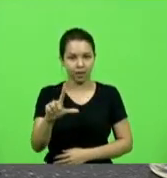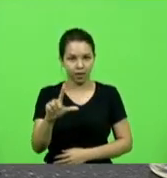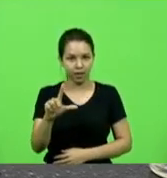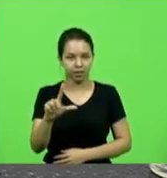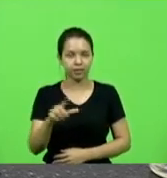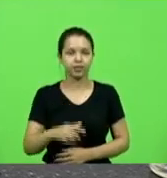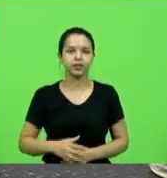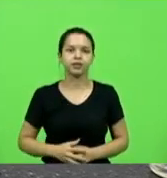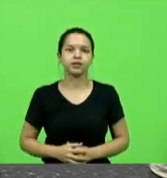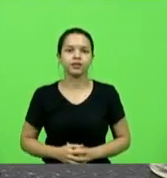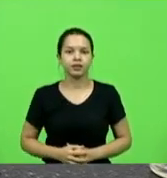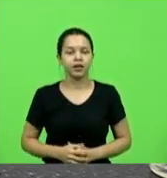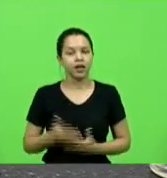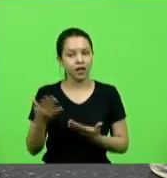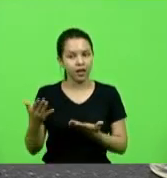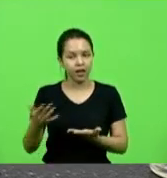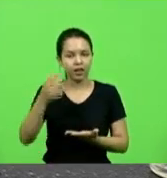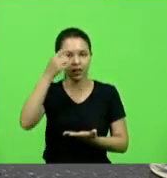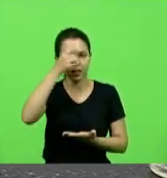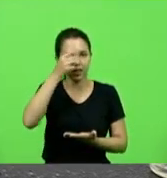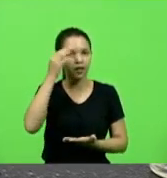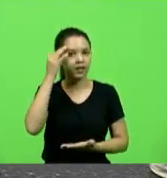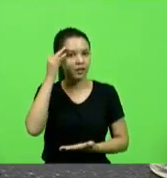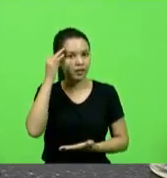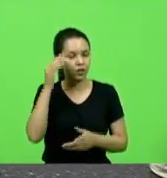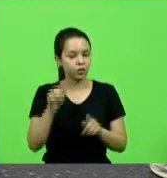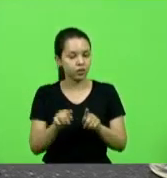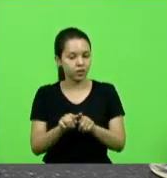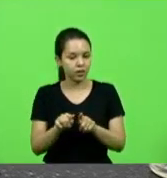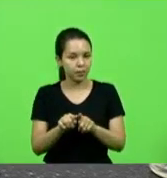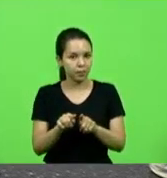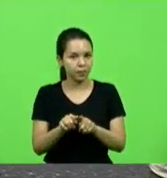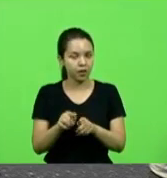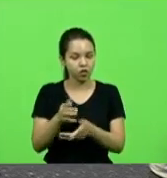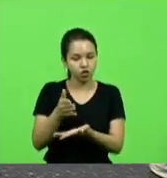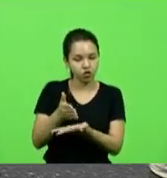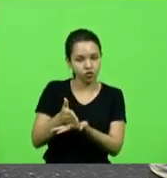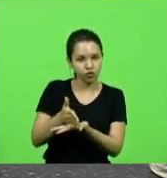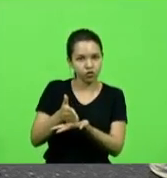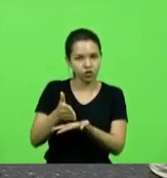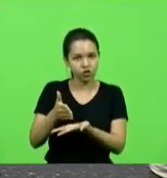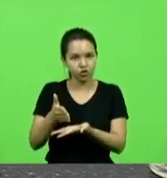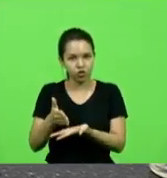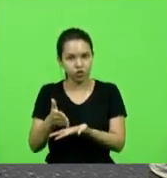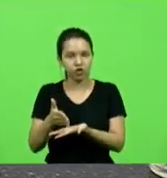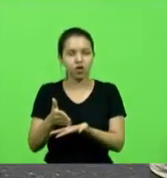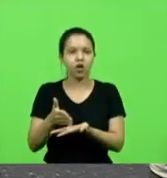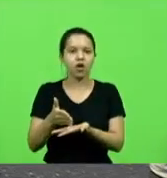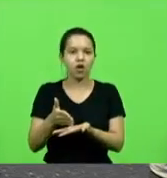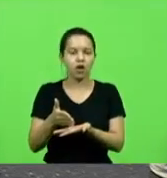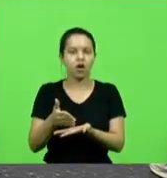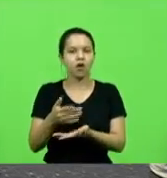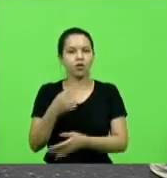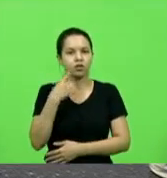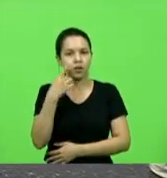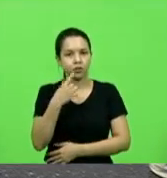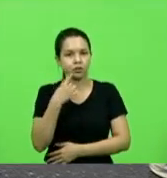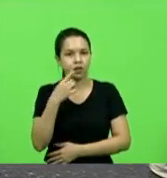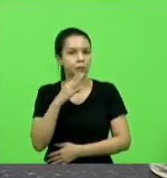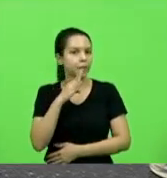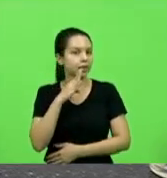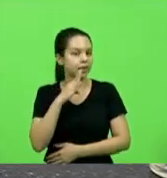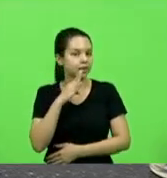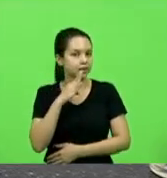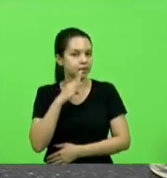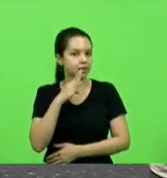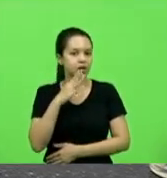entendeu de dividir o mandato no primeiro ano ao deputado Nilson Berlanda